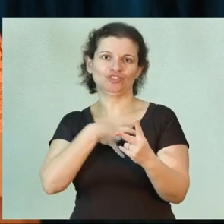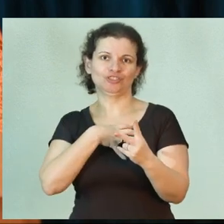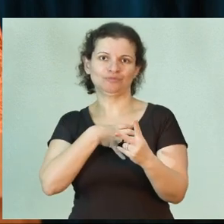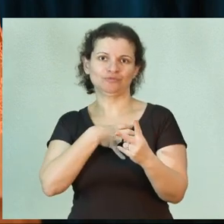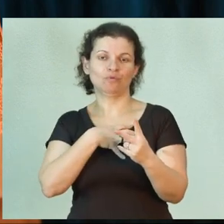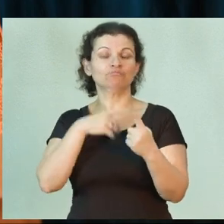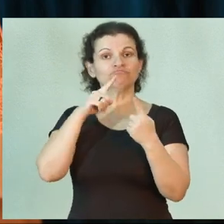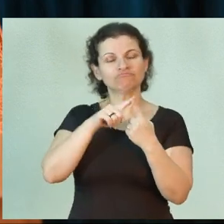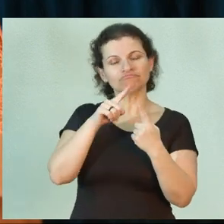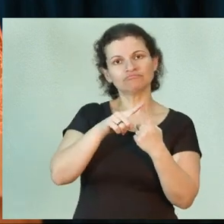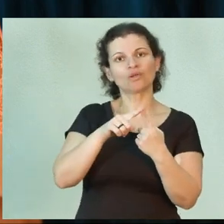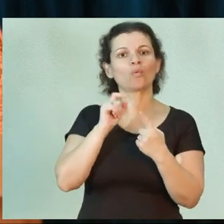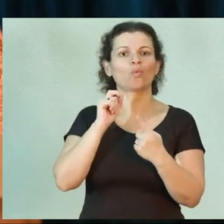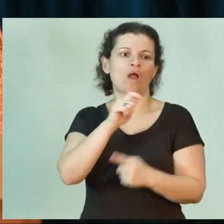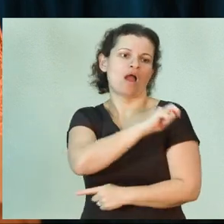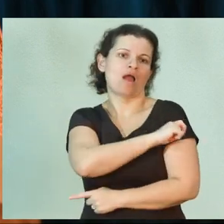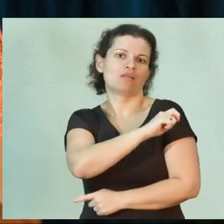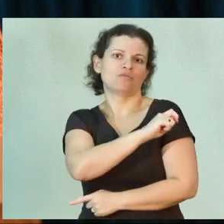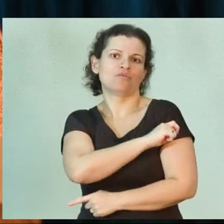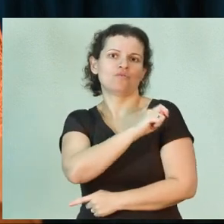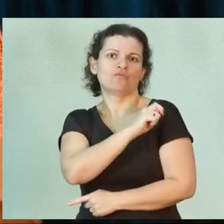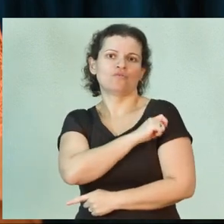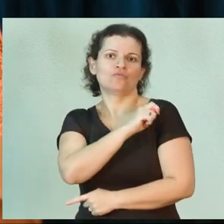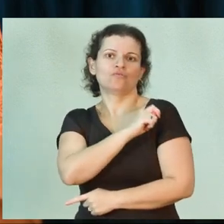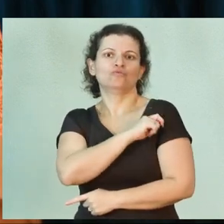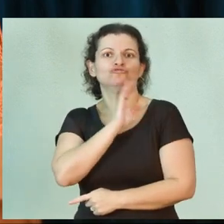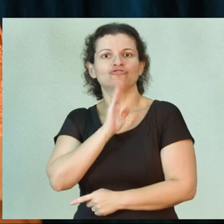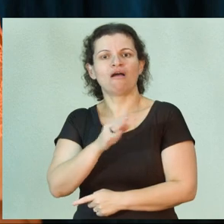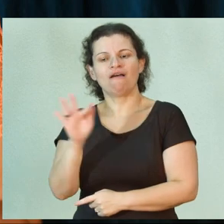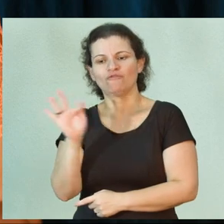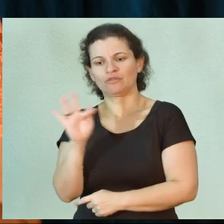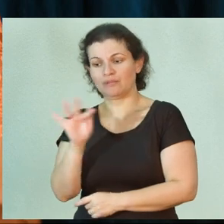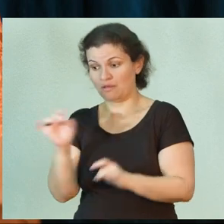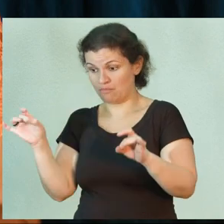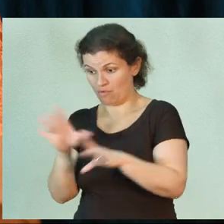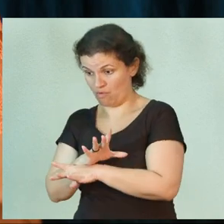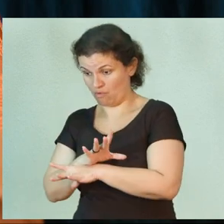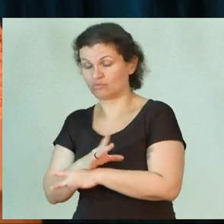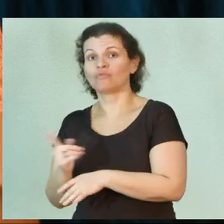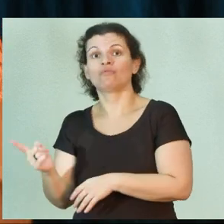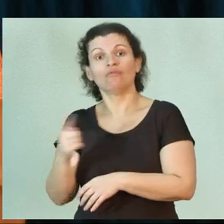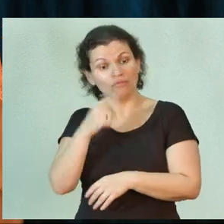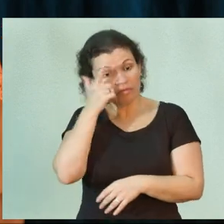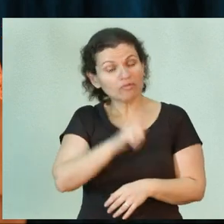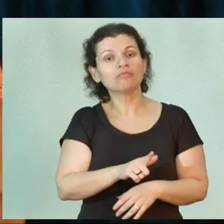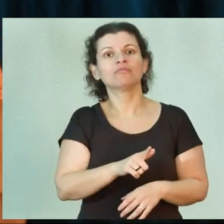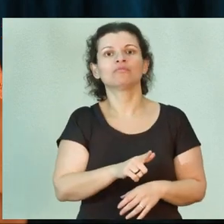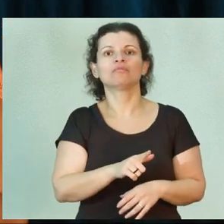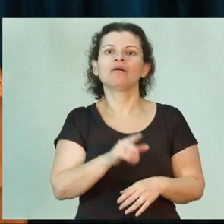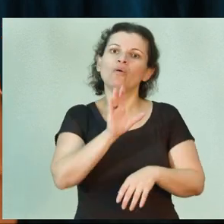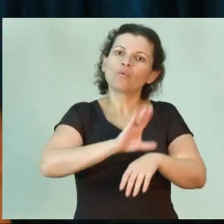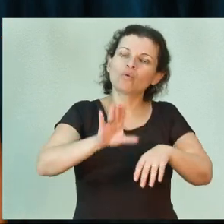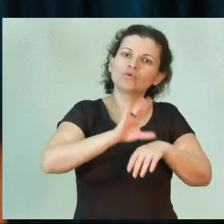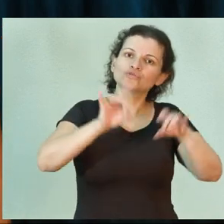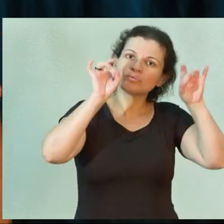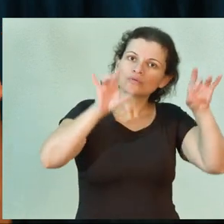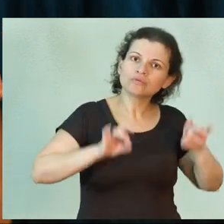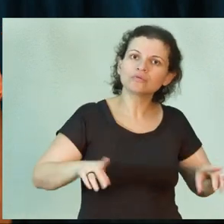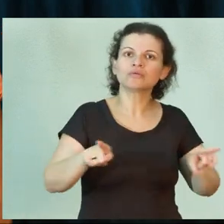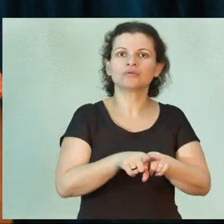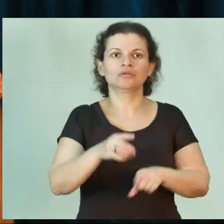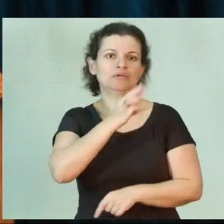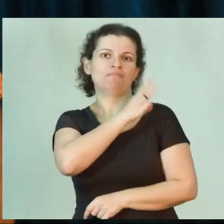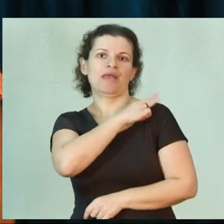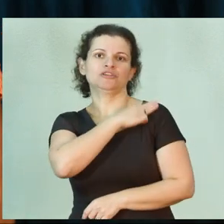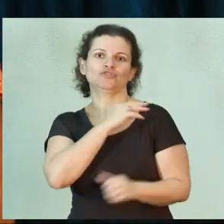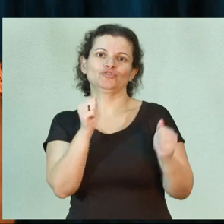basicamente. Uma delas, onde o aluno egresso do ensino fundamental vai poder fazer tanto o curso técnico quanto o ensino médio